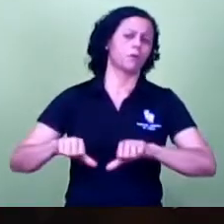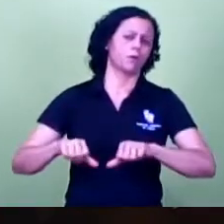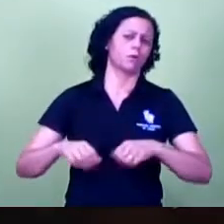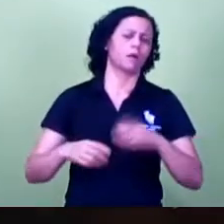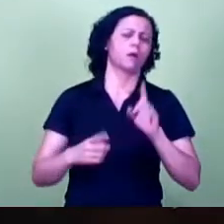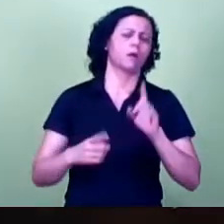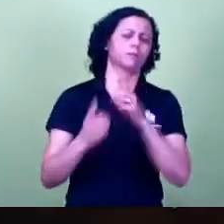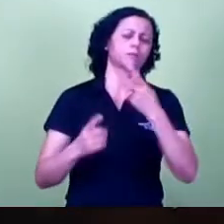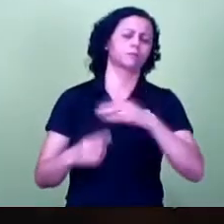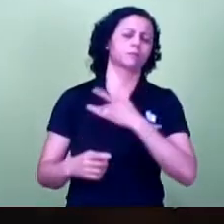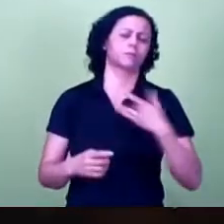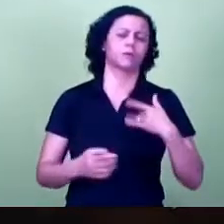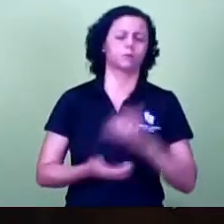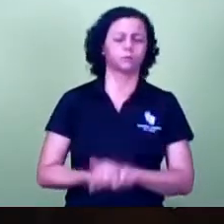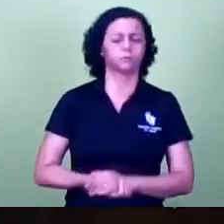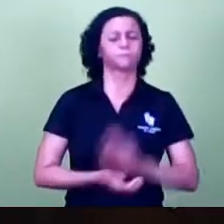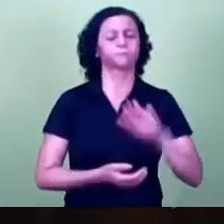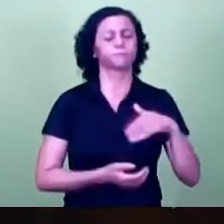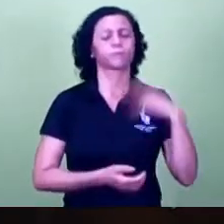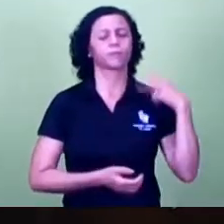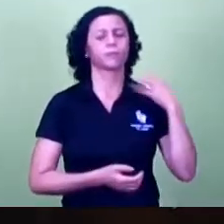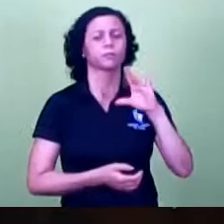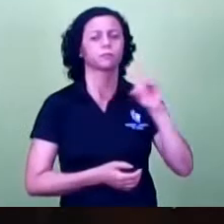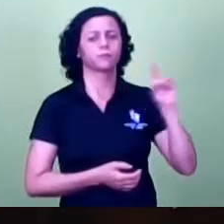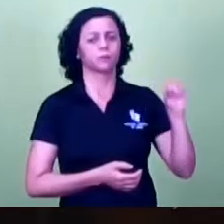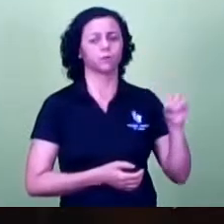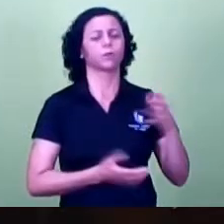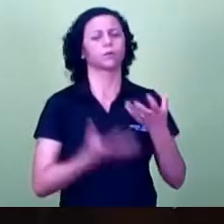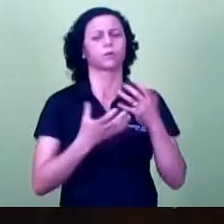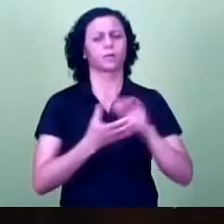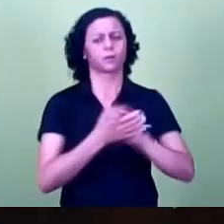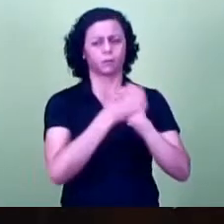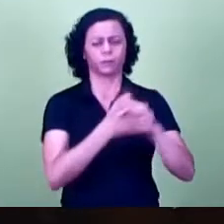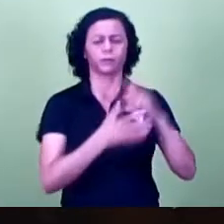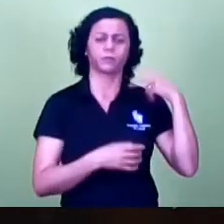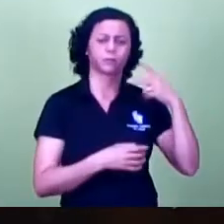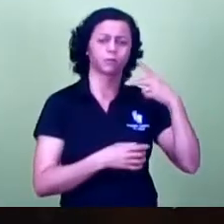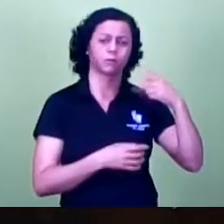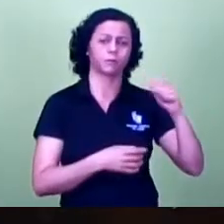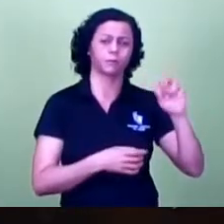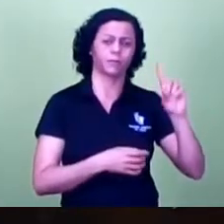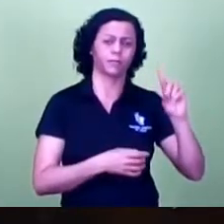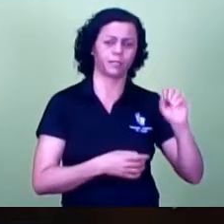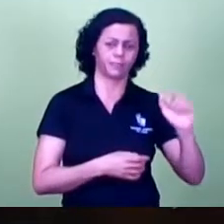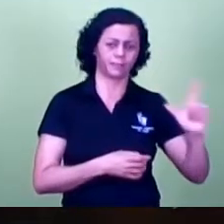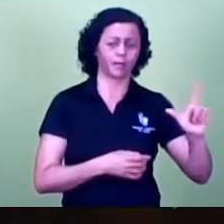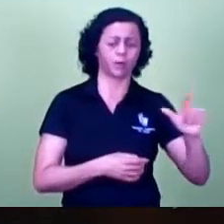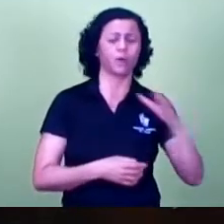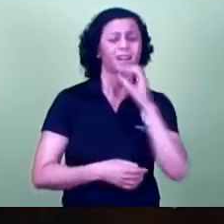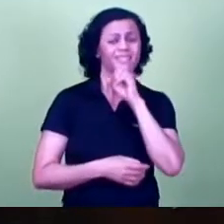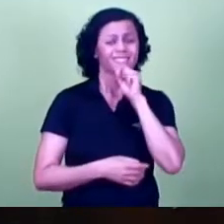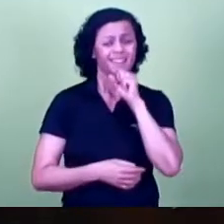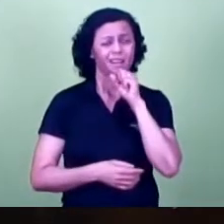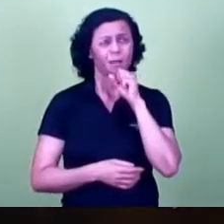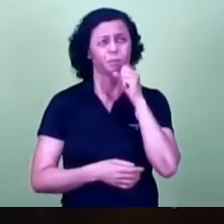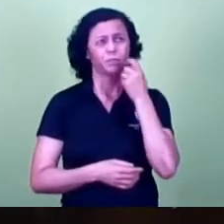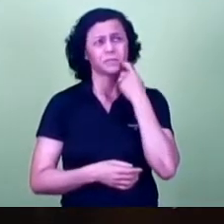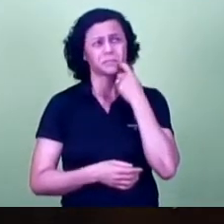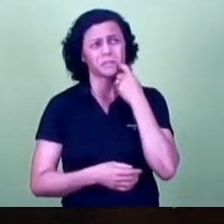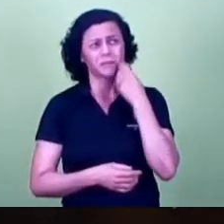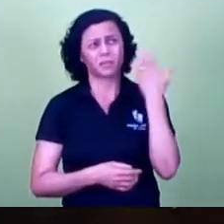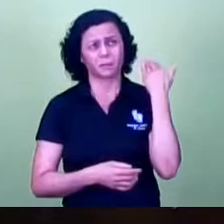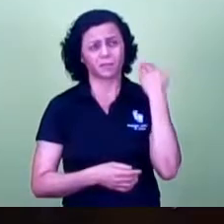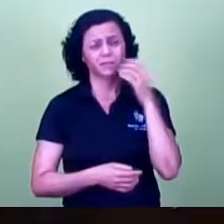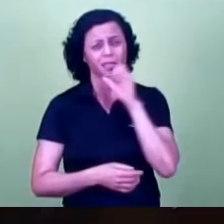A mesma linha e através de vossa excelência também cumprimentar o vereador Pardal. desde sábado sexta-feira o vereador Pardal a gente